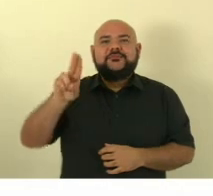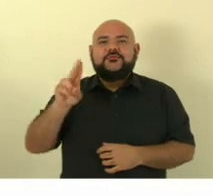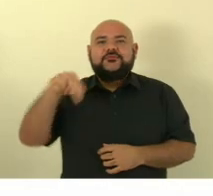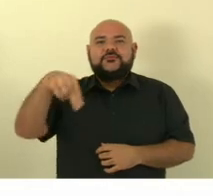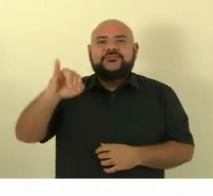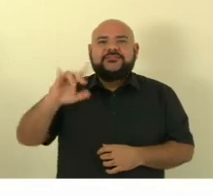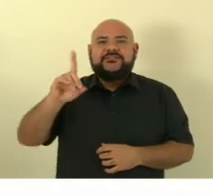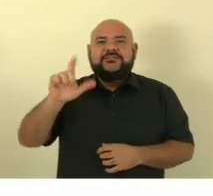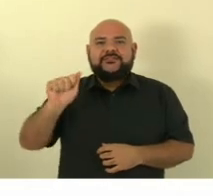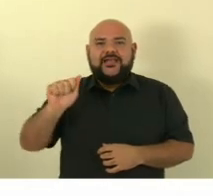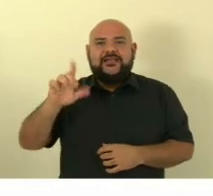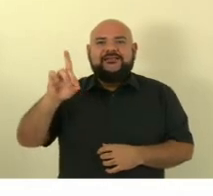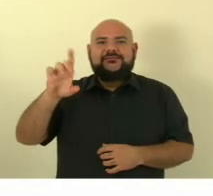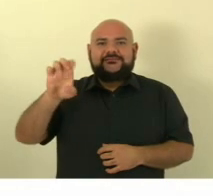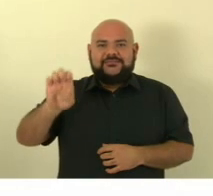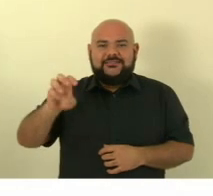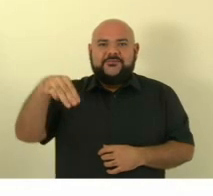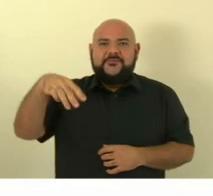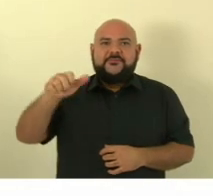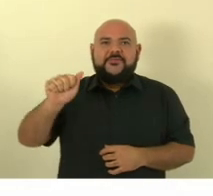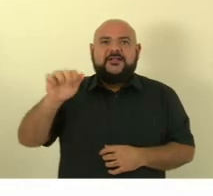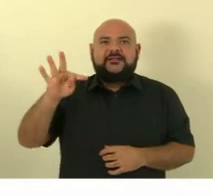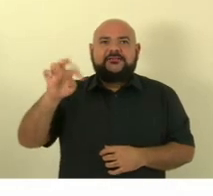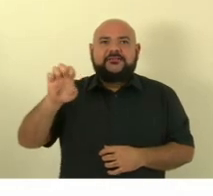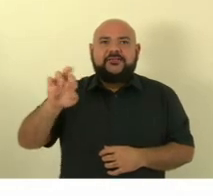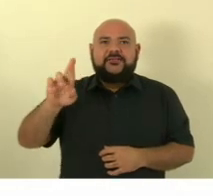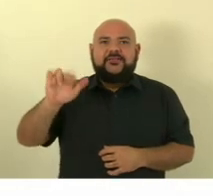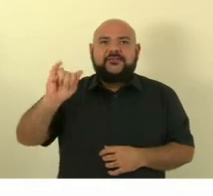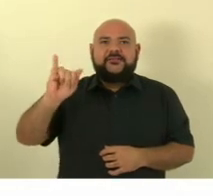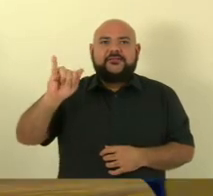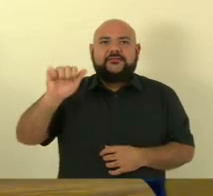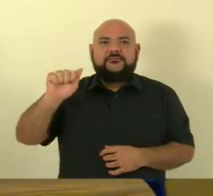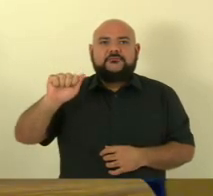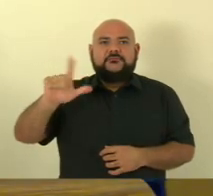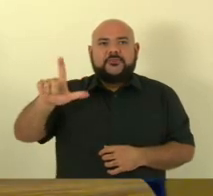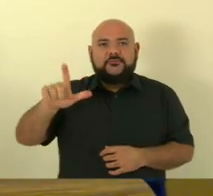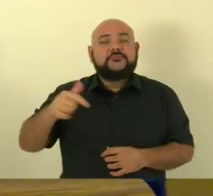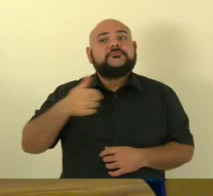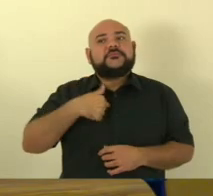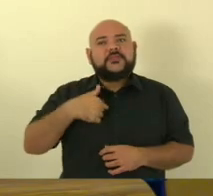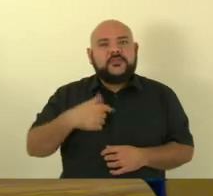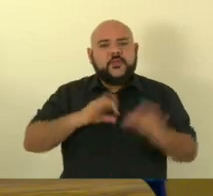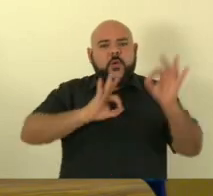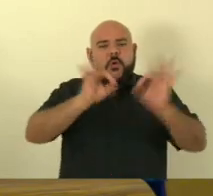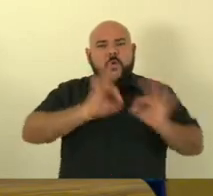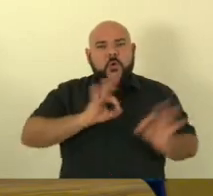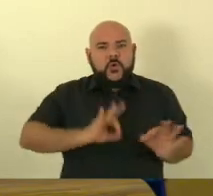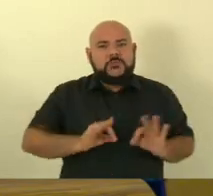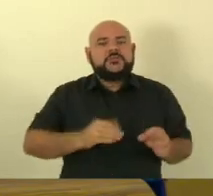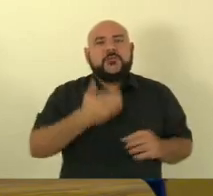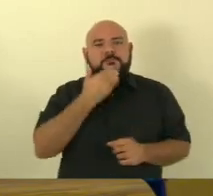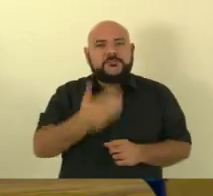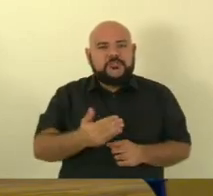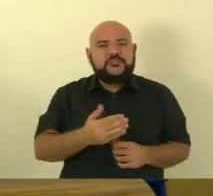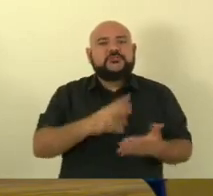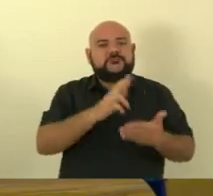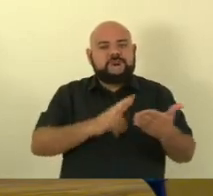decorrência disso eu estou entrando com uma representação junto ao Ministério Público Federal